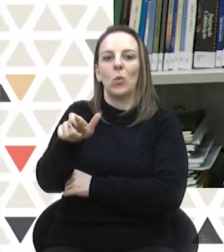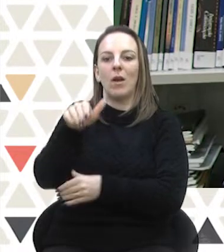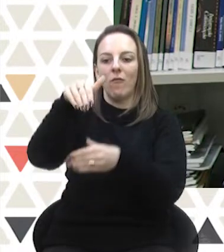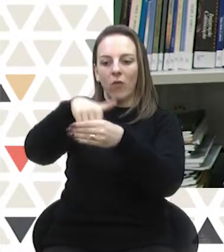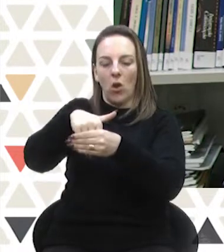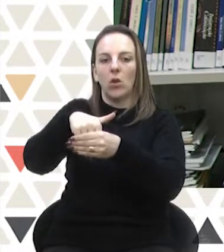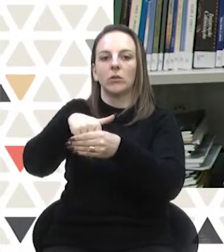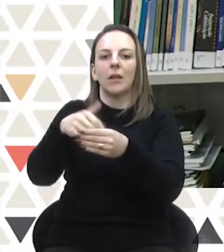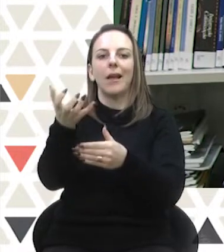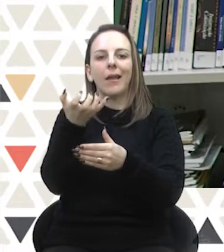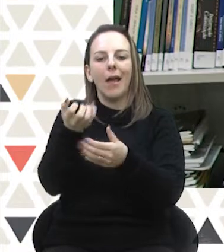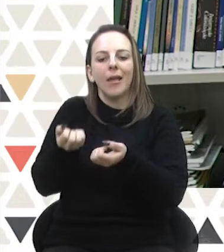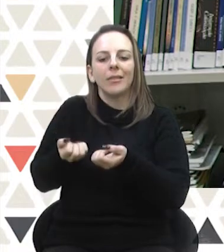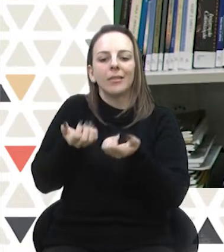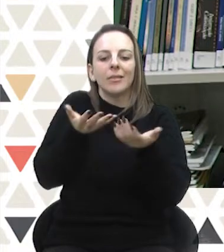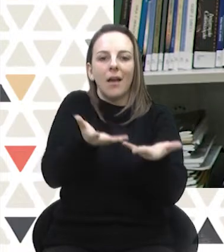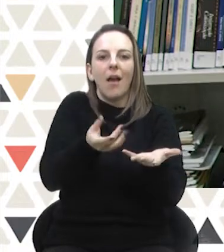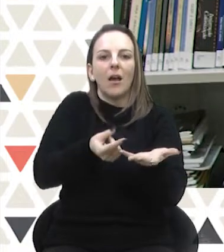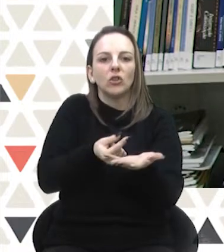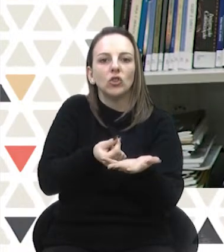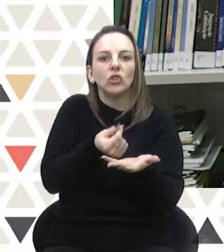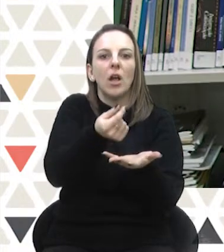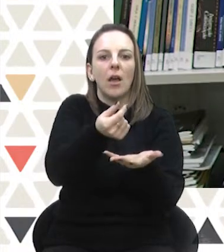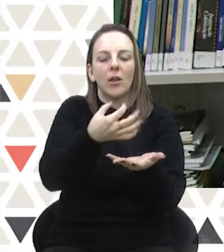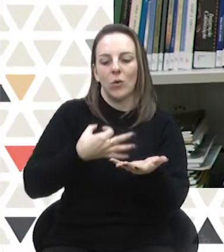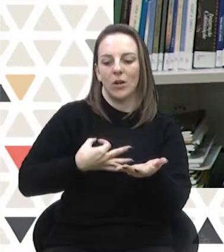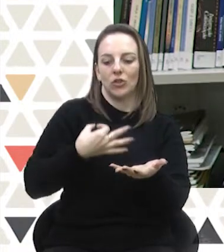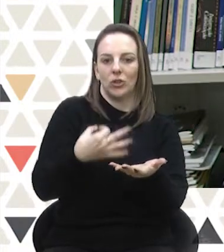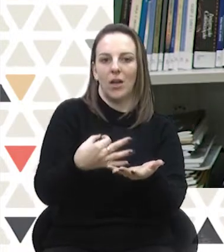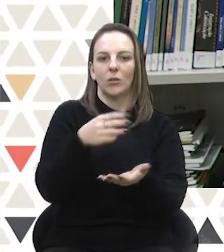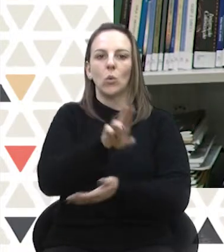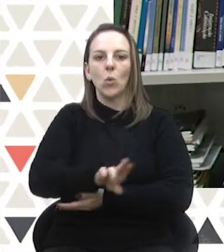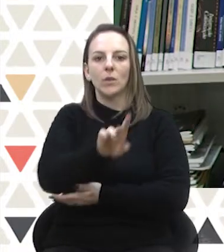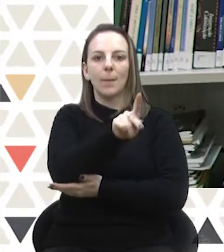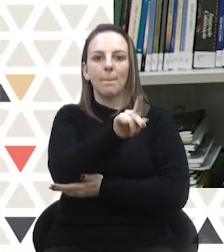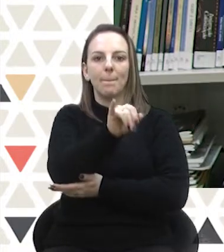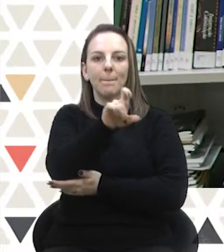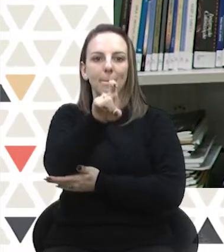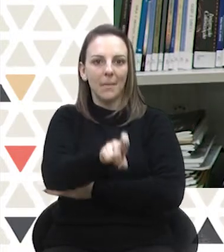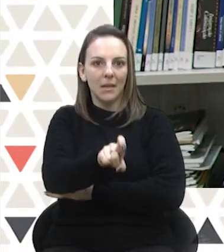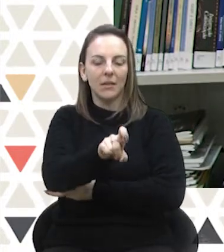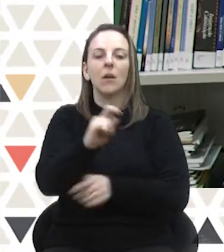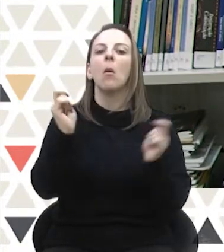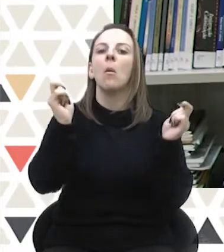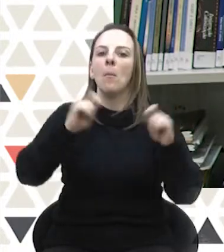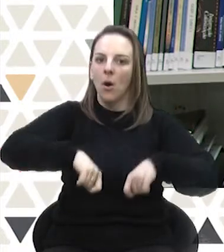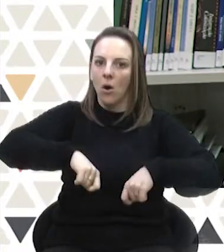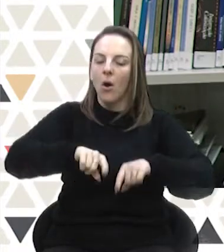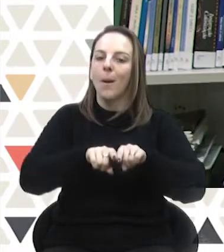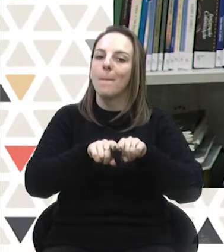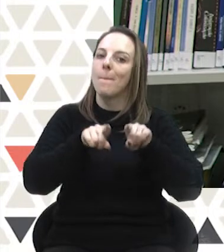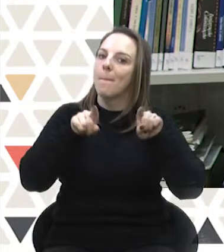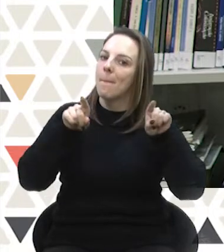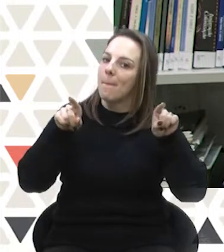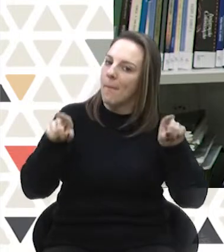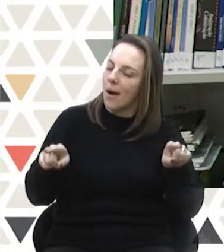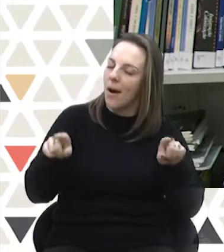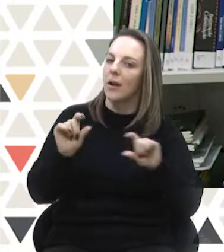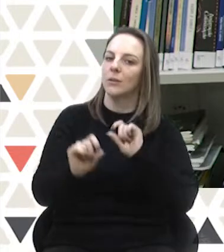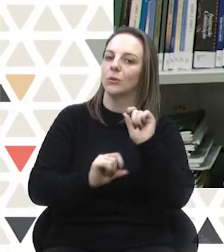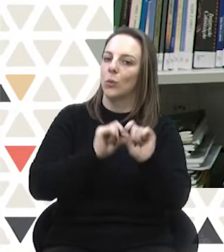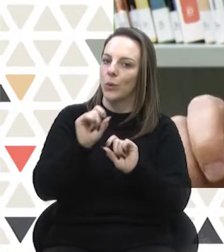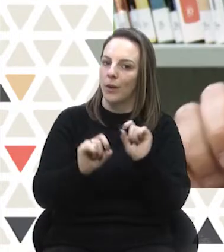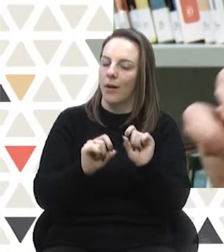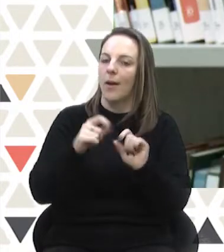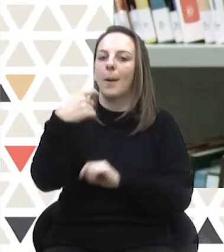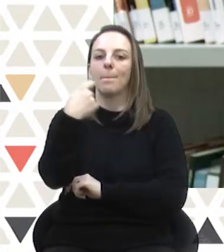eleitora que quiser doar algum recurso para o seu candidato através do PIX, ele pode fazer. No entanto,